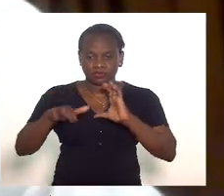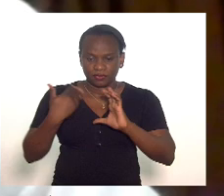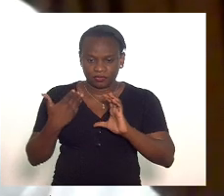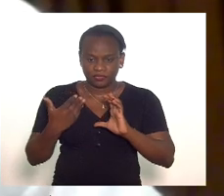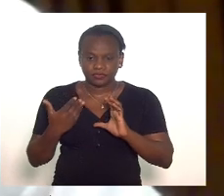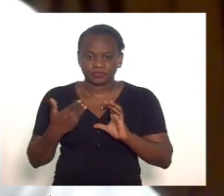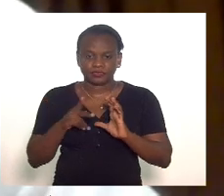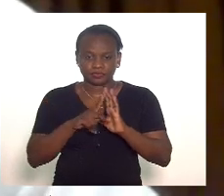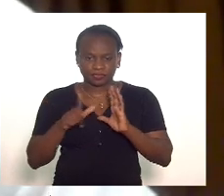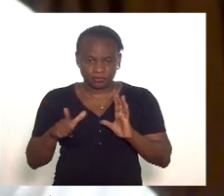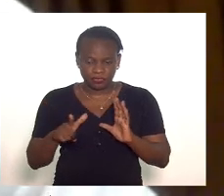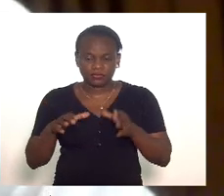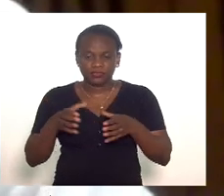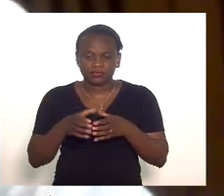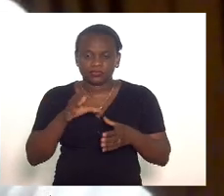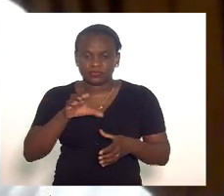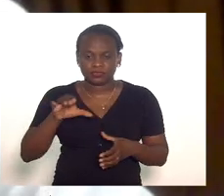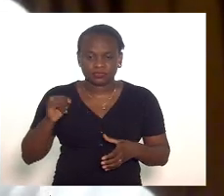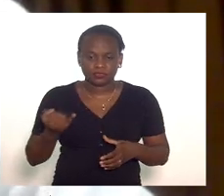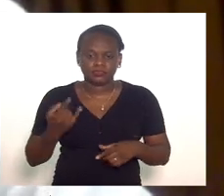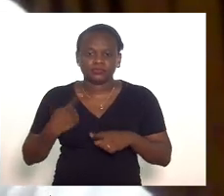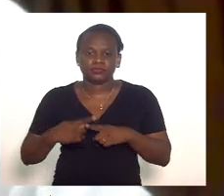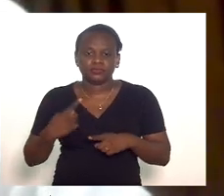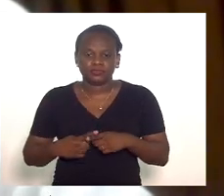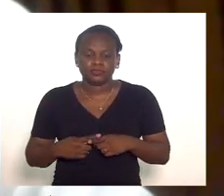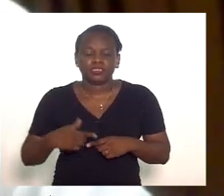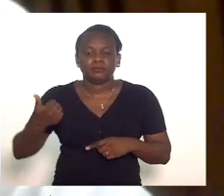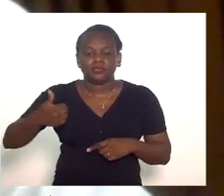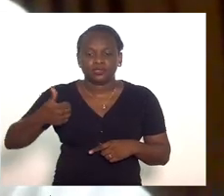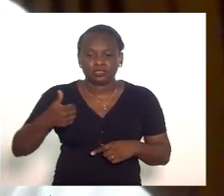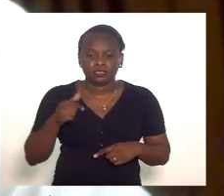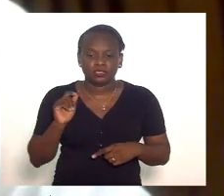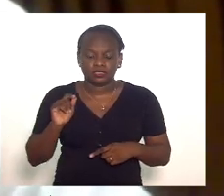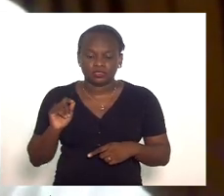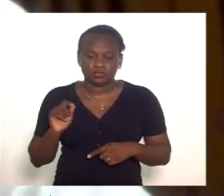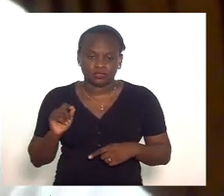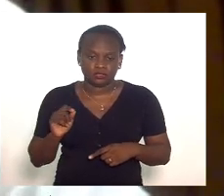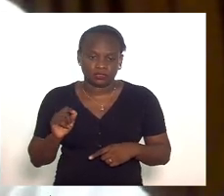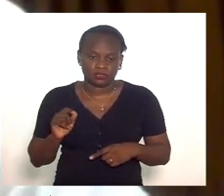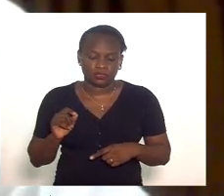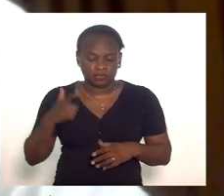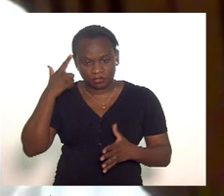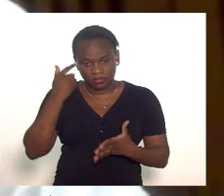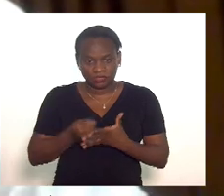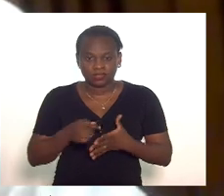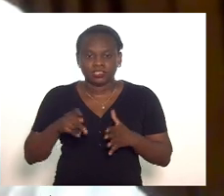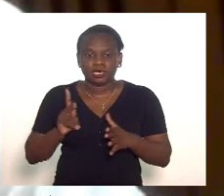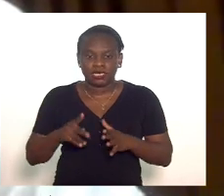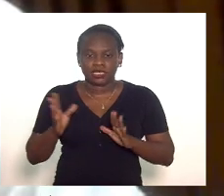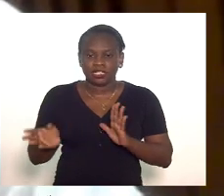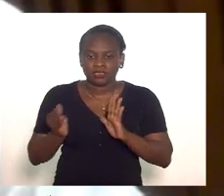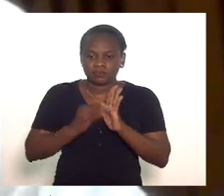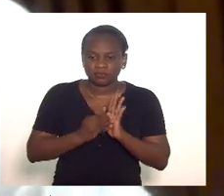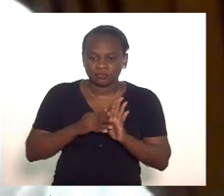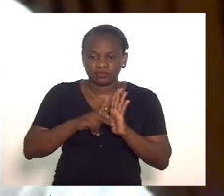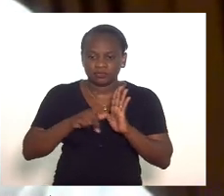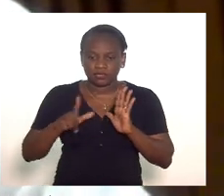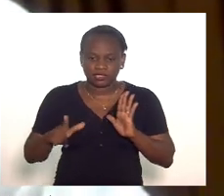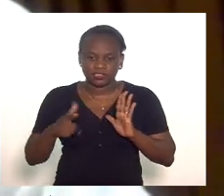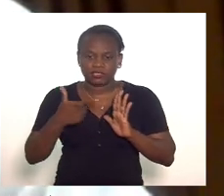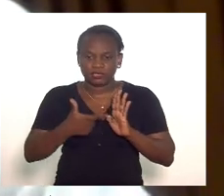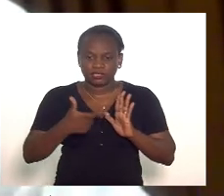projeto para a CCJ porque a priori o parecer é pela anexação ao PL